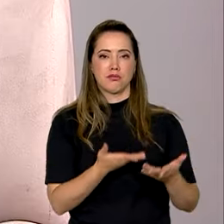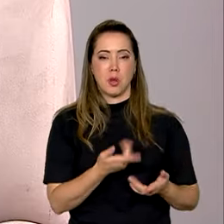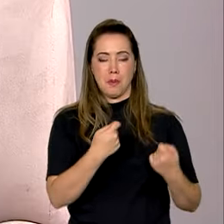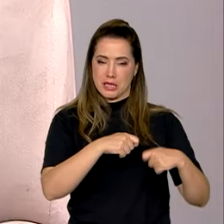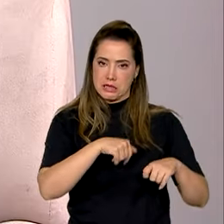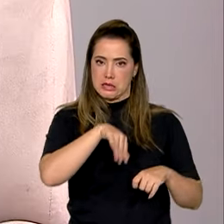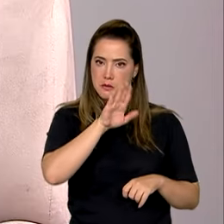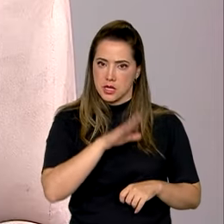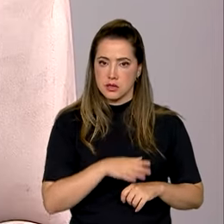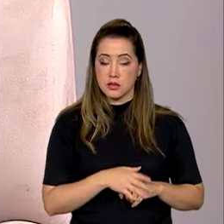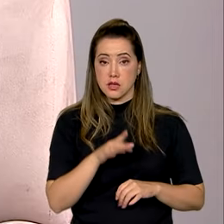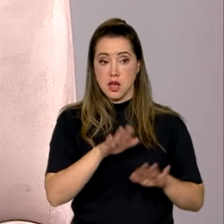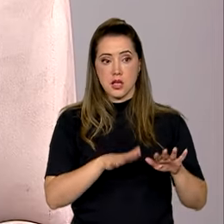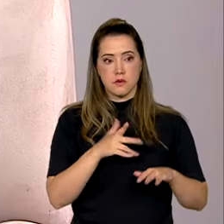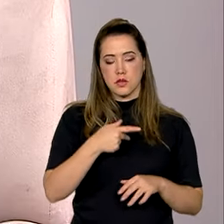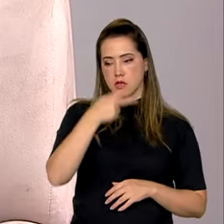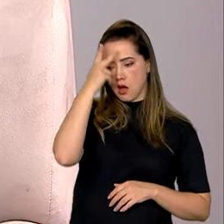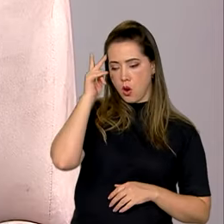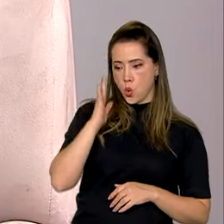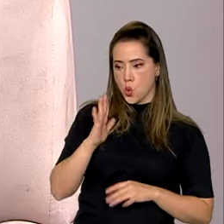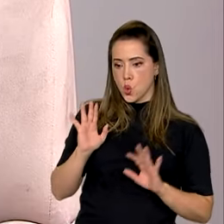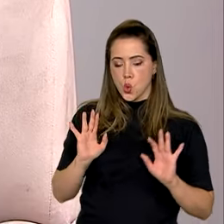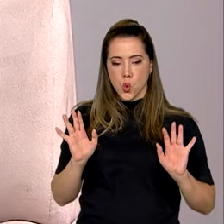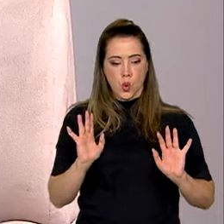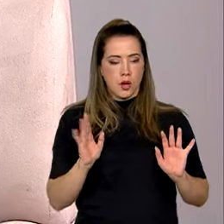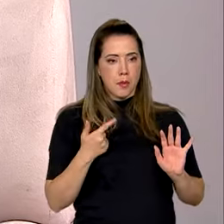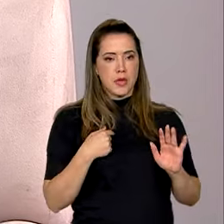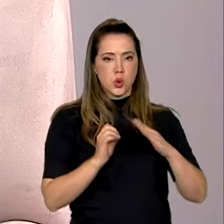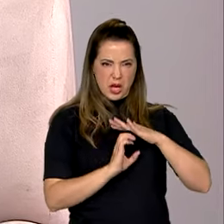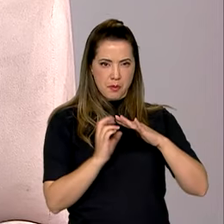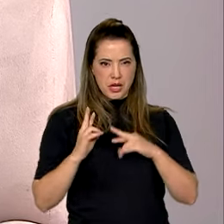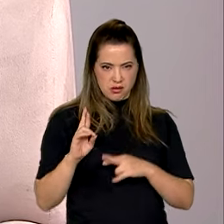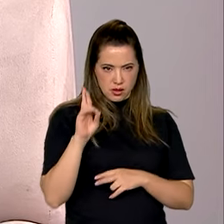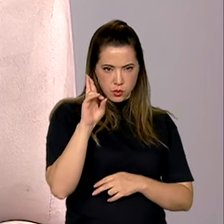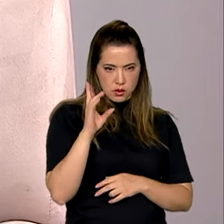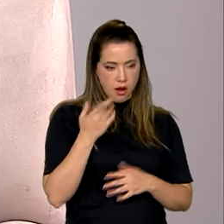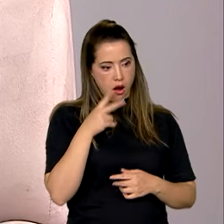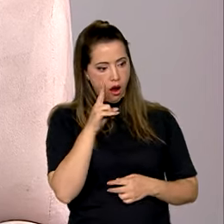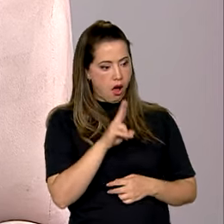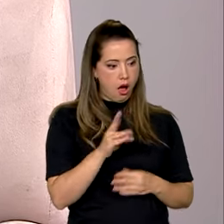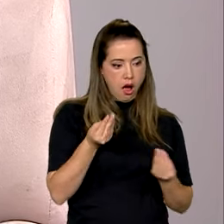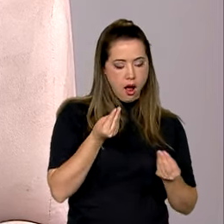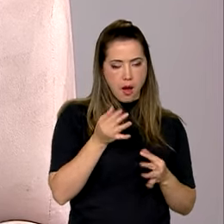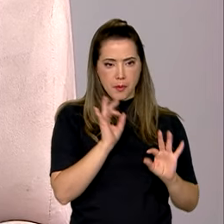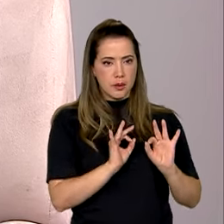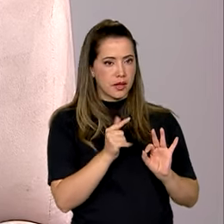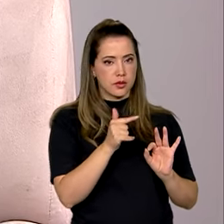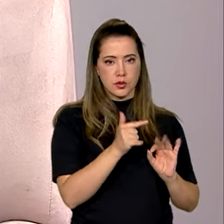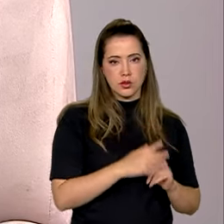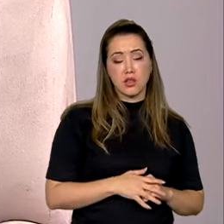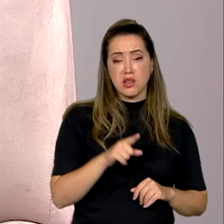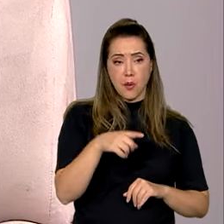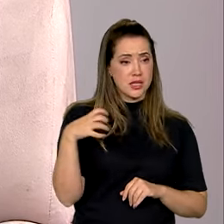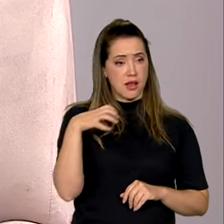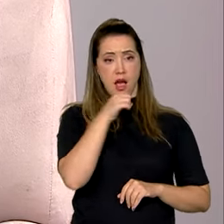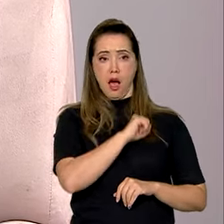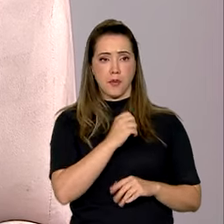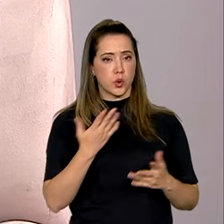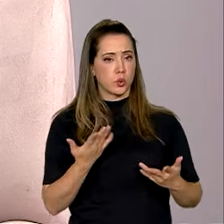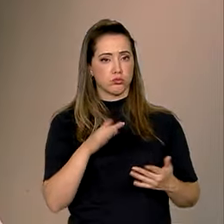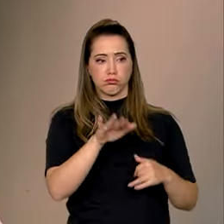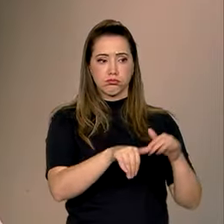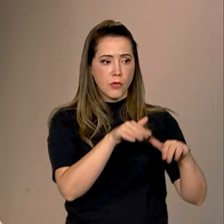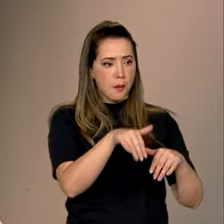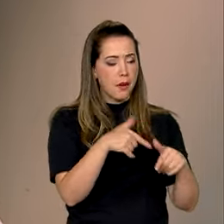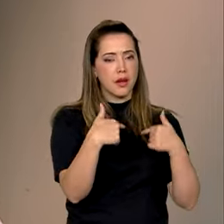vezes aquele empregador não está preparado, ele não se programa estruturalmente para dar conta desse ciclo mais intenso. Então, a economia começa a aquecer, ele precisou, por exemplo,